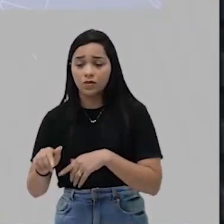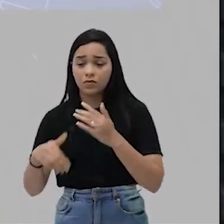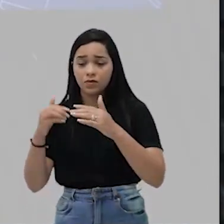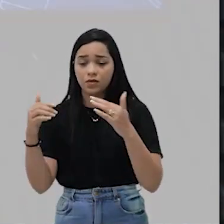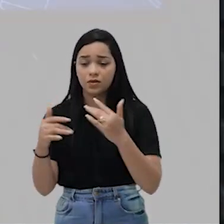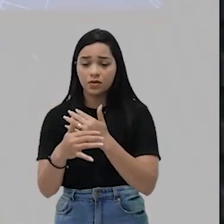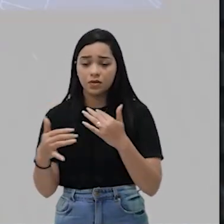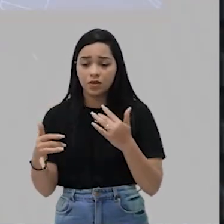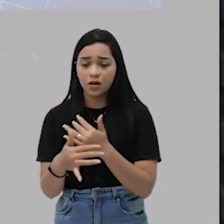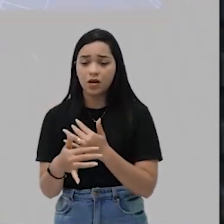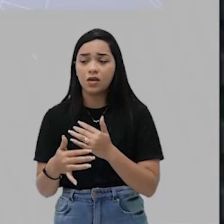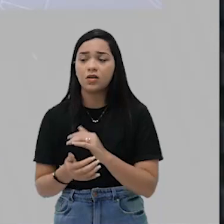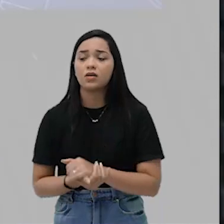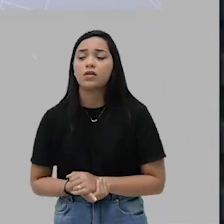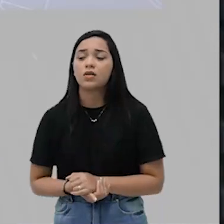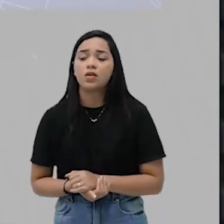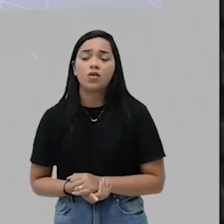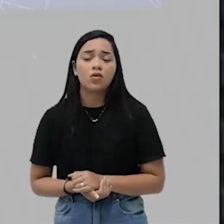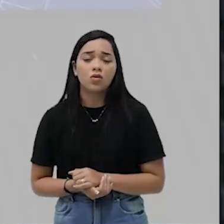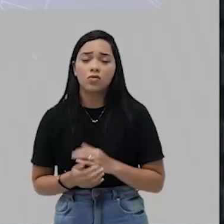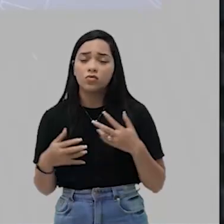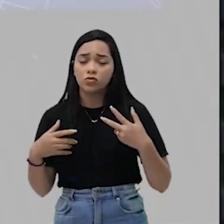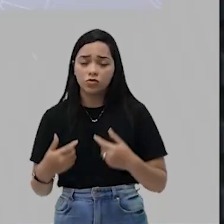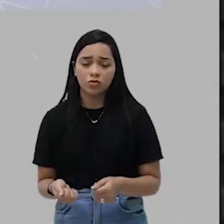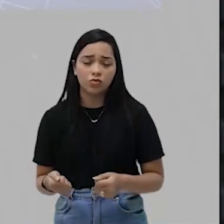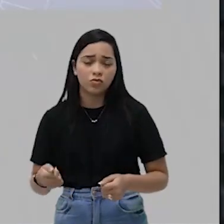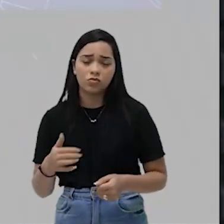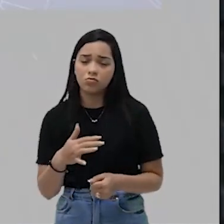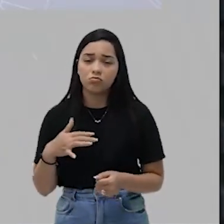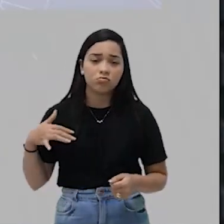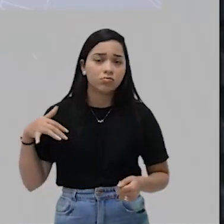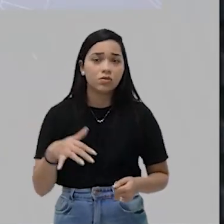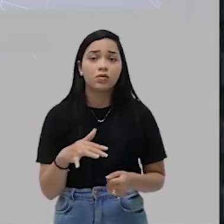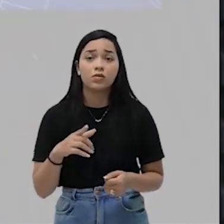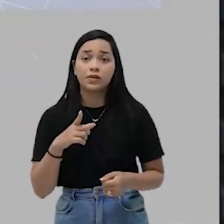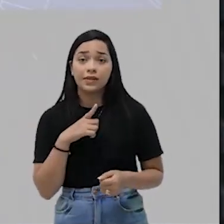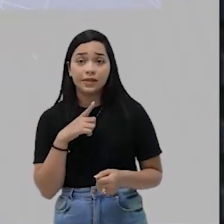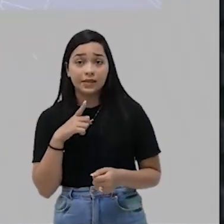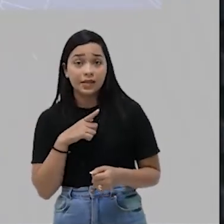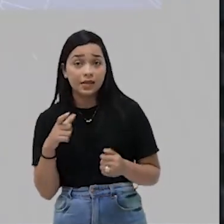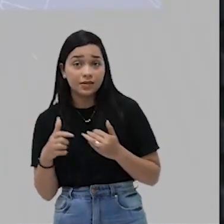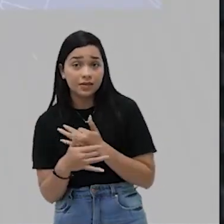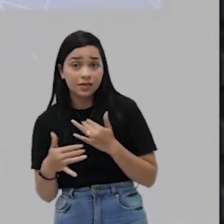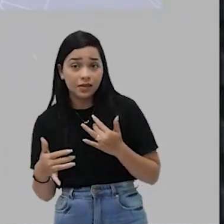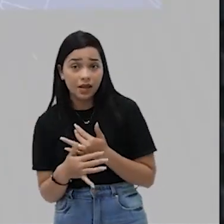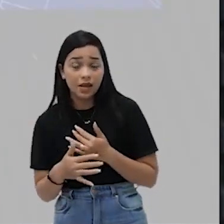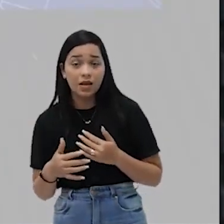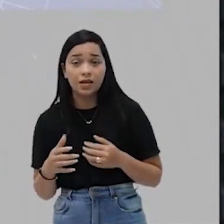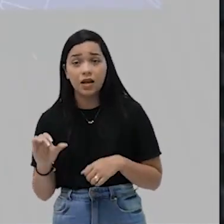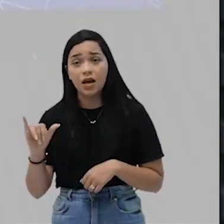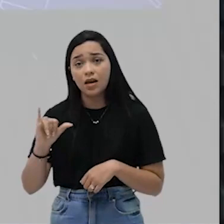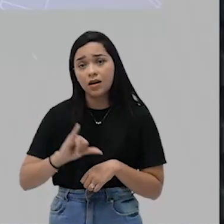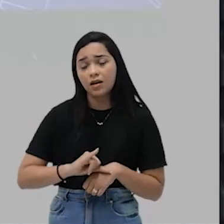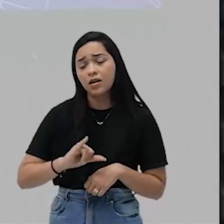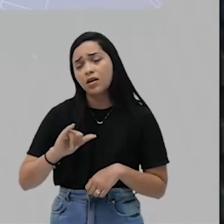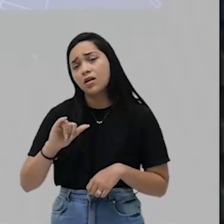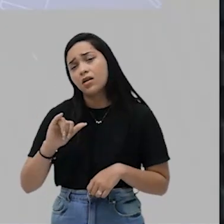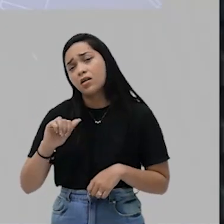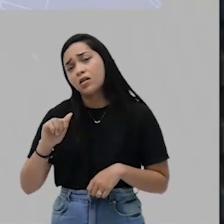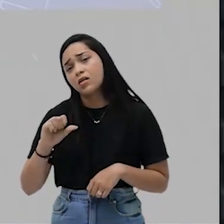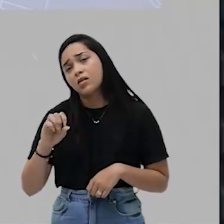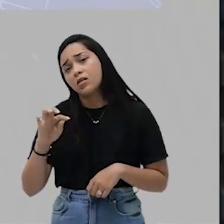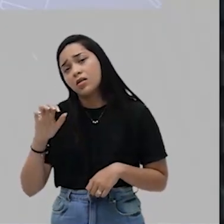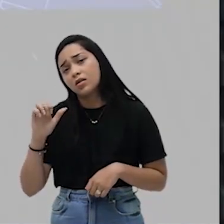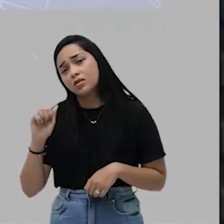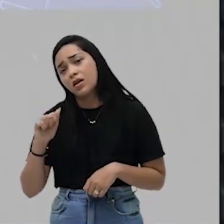cidades, como a infraestrutura gigantesca. Cidades como a capital do Impero Azteca, onde